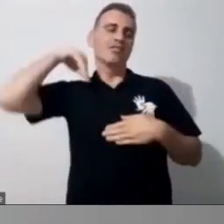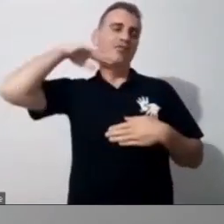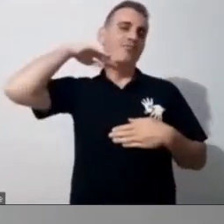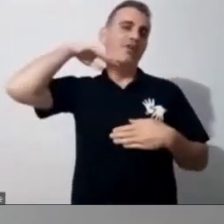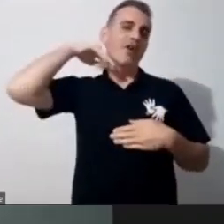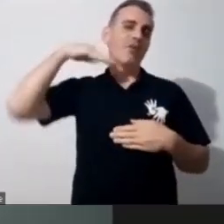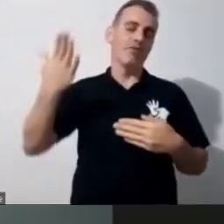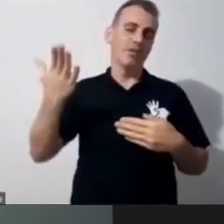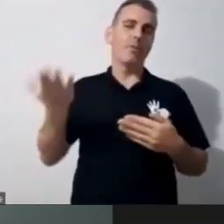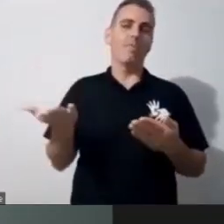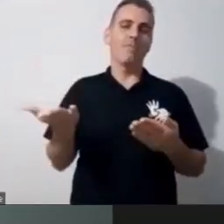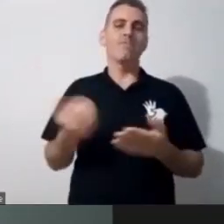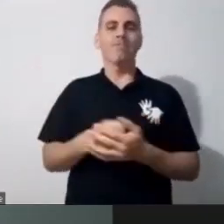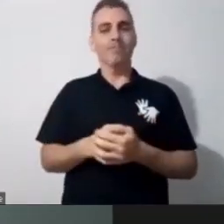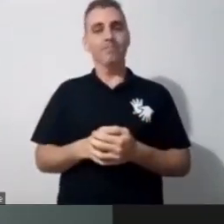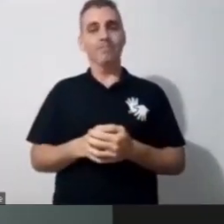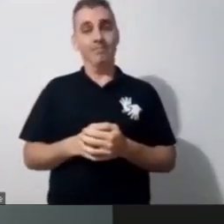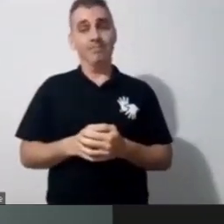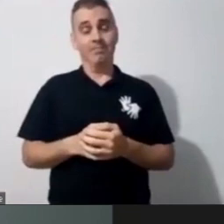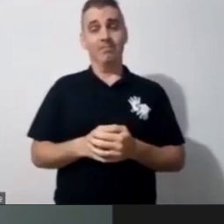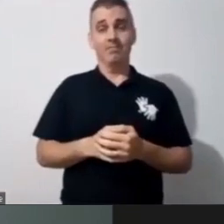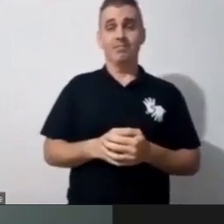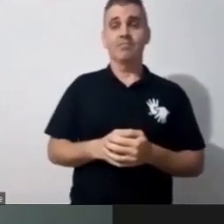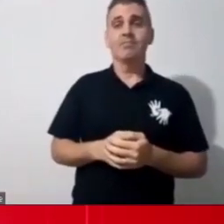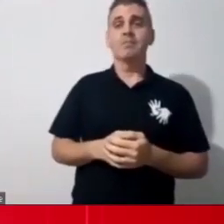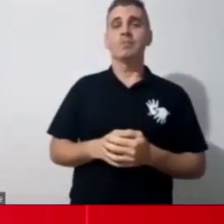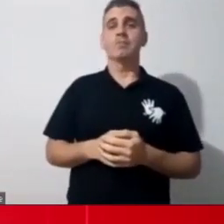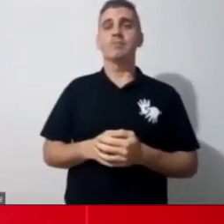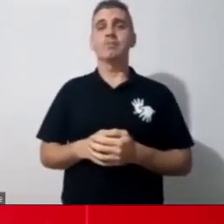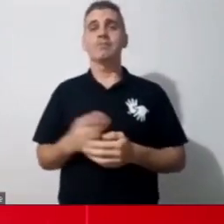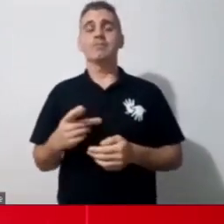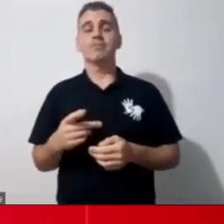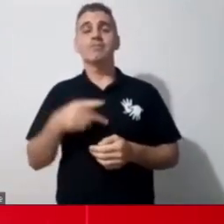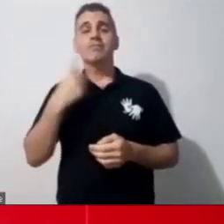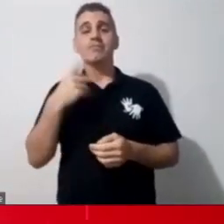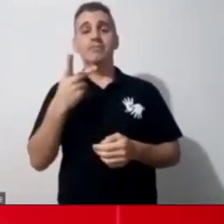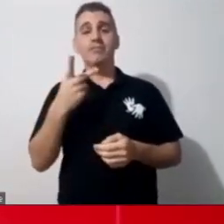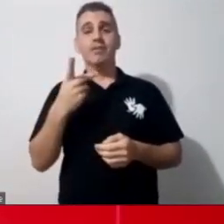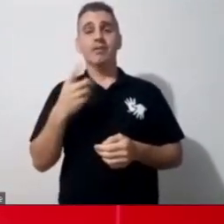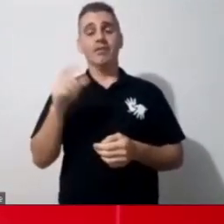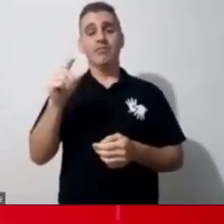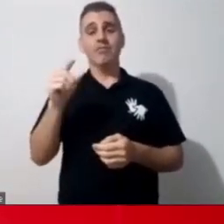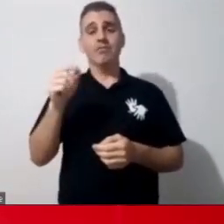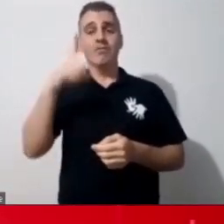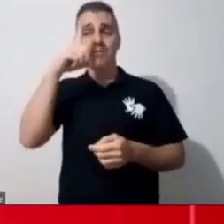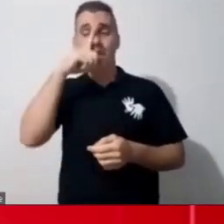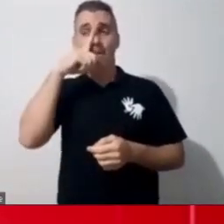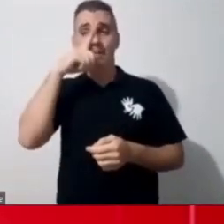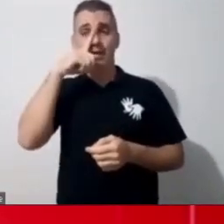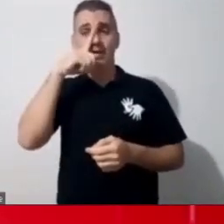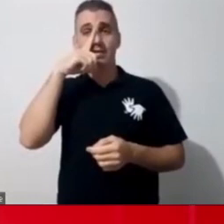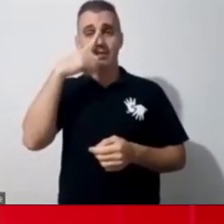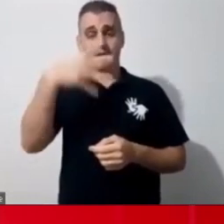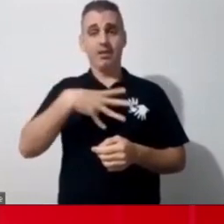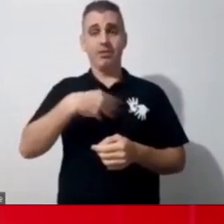É. Eu vou falar um pouquinho como mãe, né, vendo vocês falarem isso, como mãe,